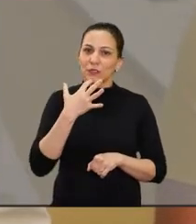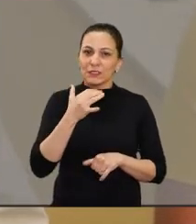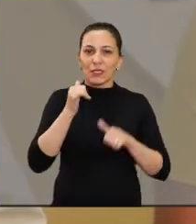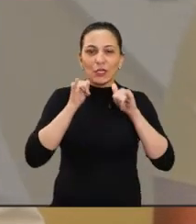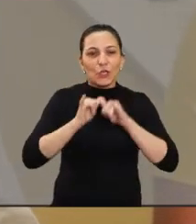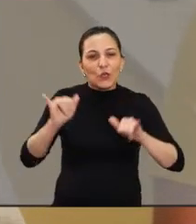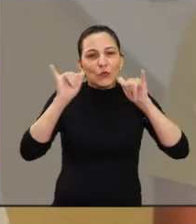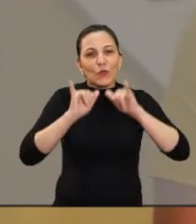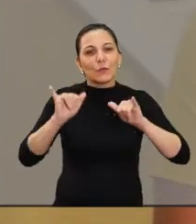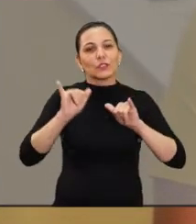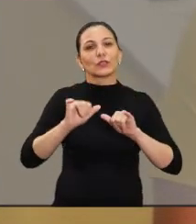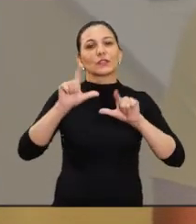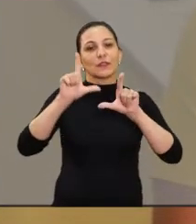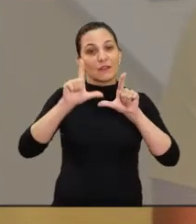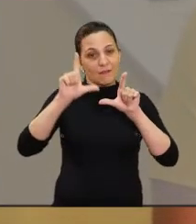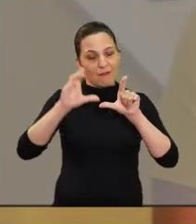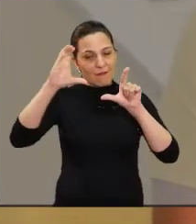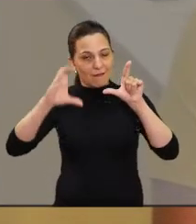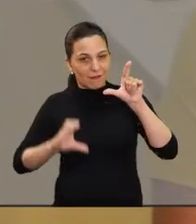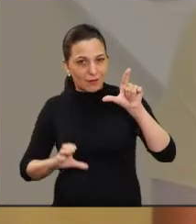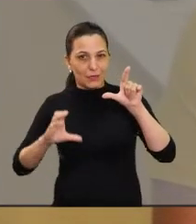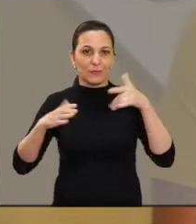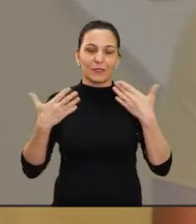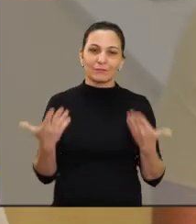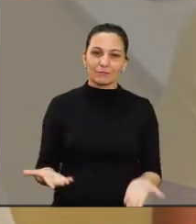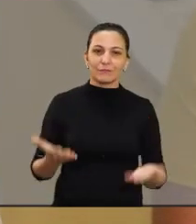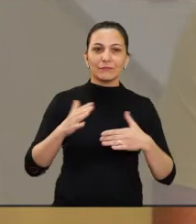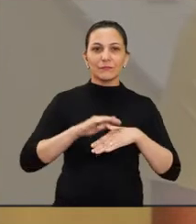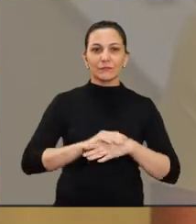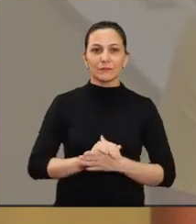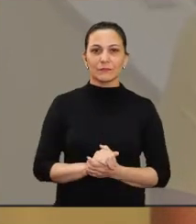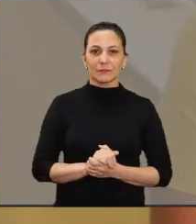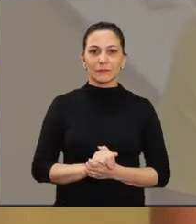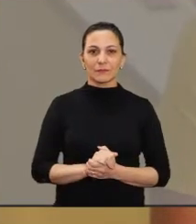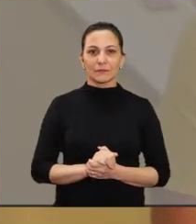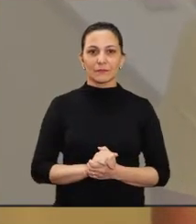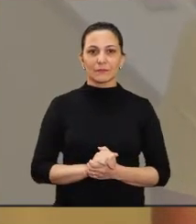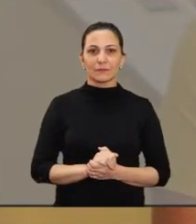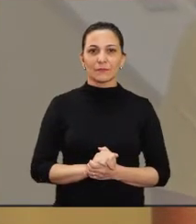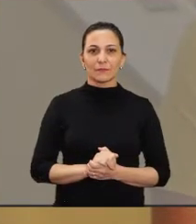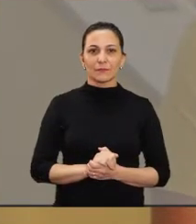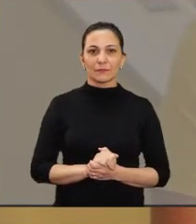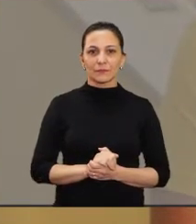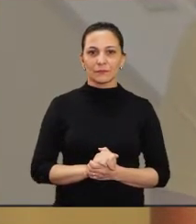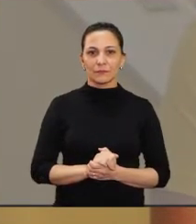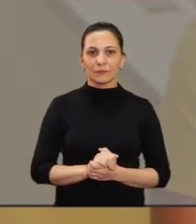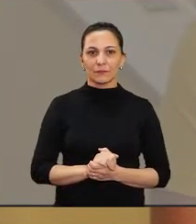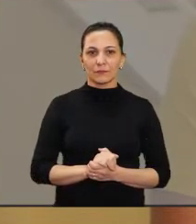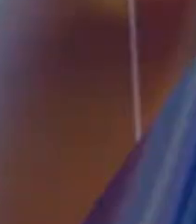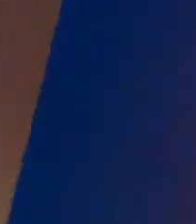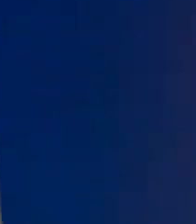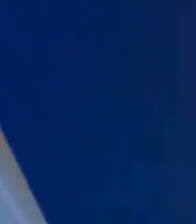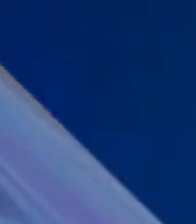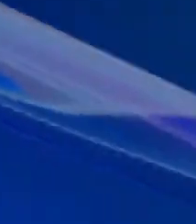e segue até o próximo dia 21 de dezembro. Informações para você no Boletim TV Câmara.